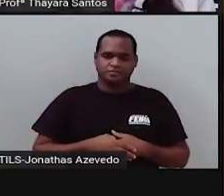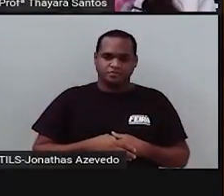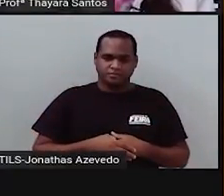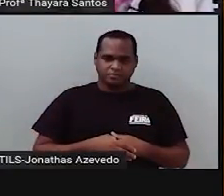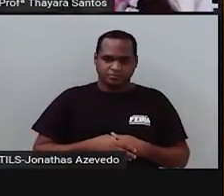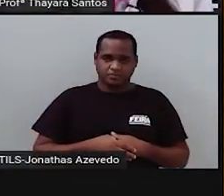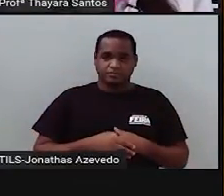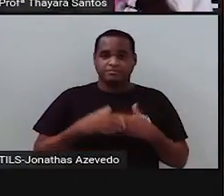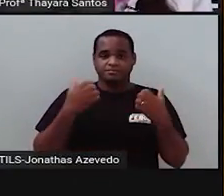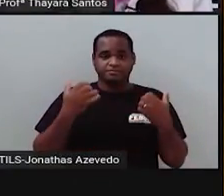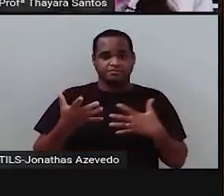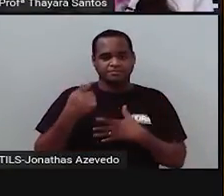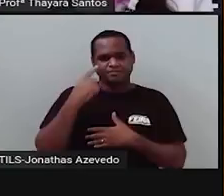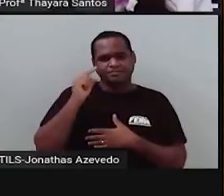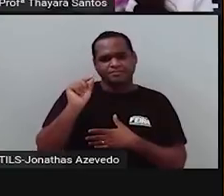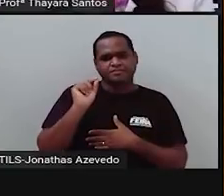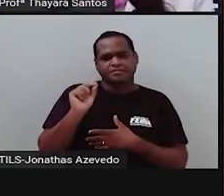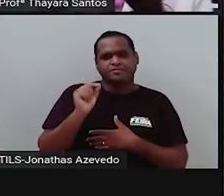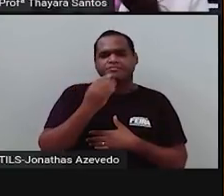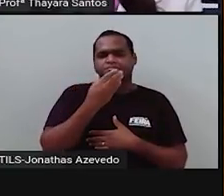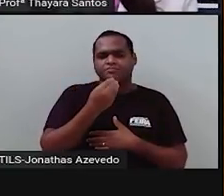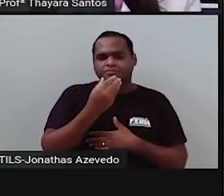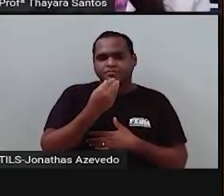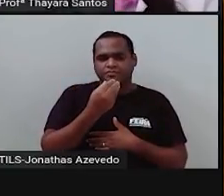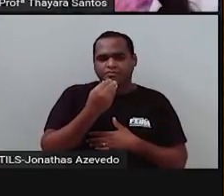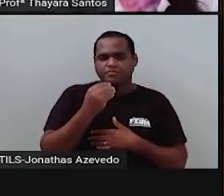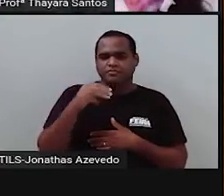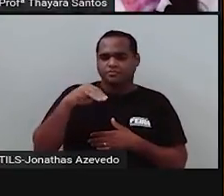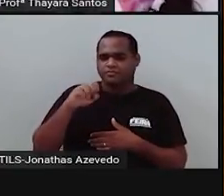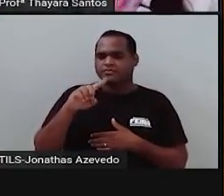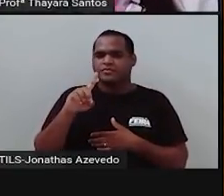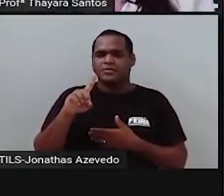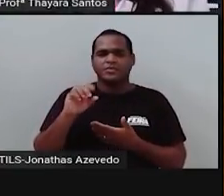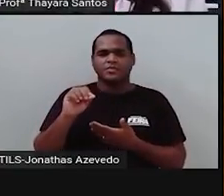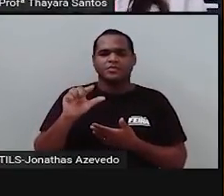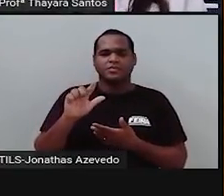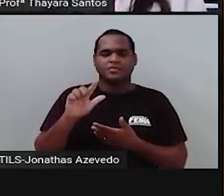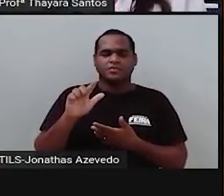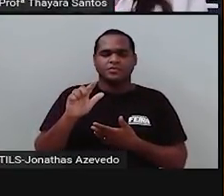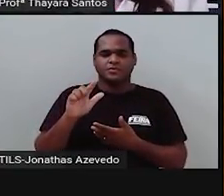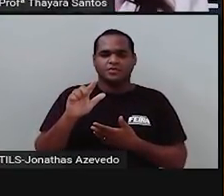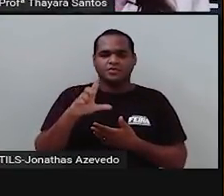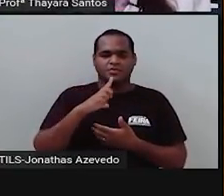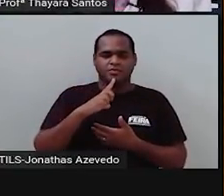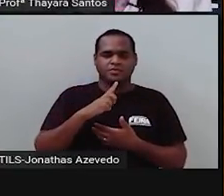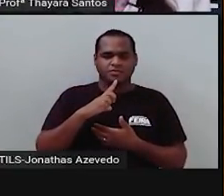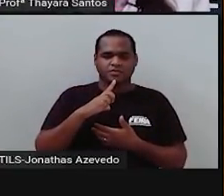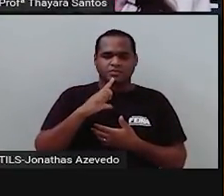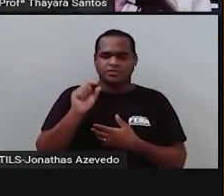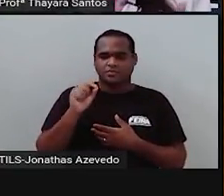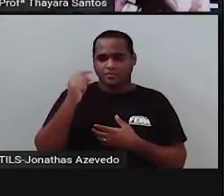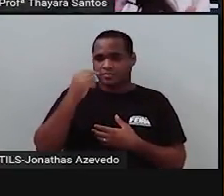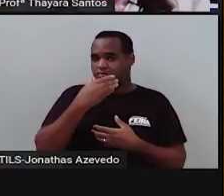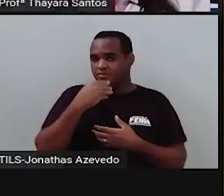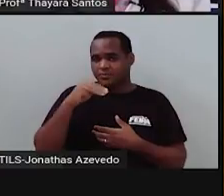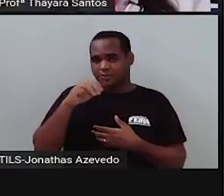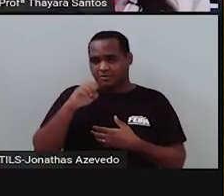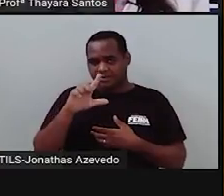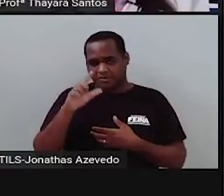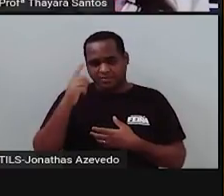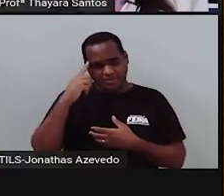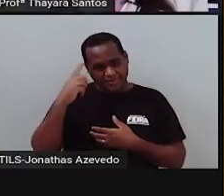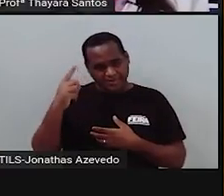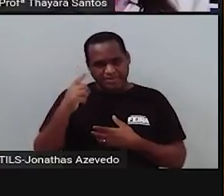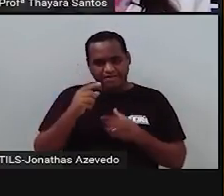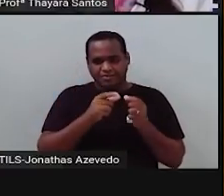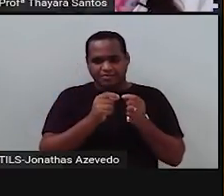Então, o que foi que Mendel fez nessa segunda lei dele? Então, Mendel realizou um cruzamento entre sementes